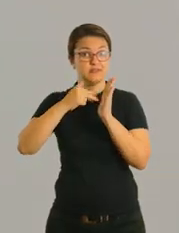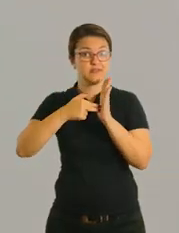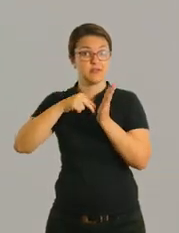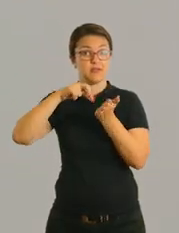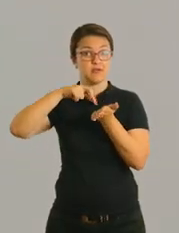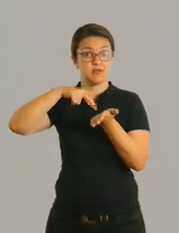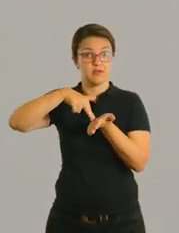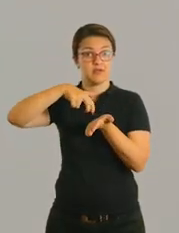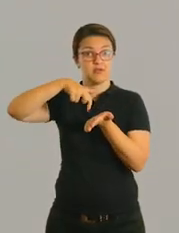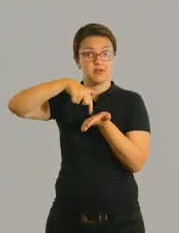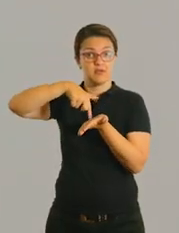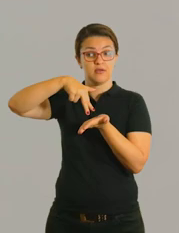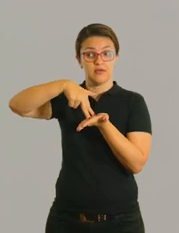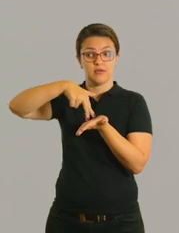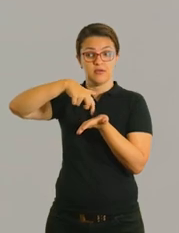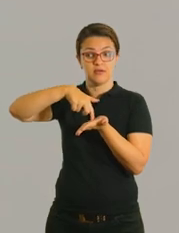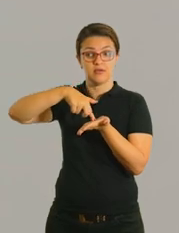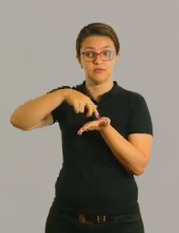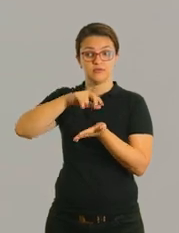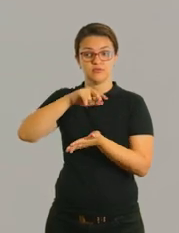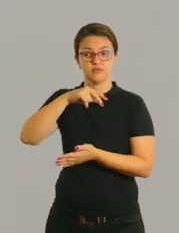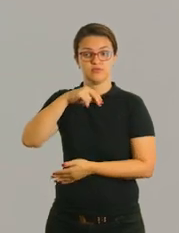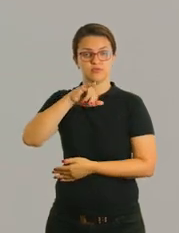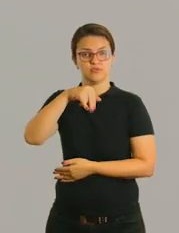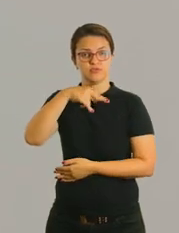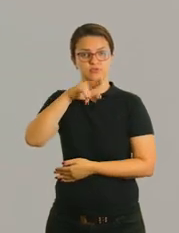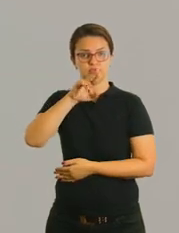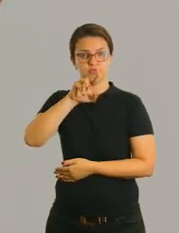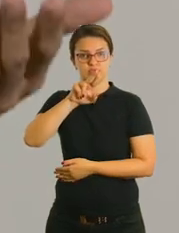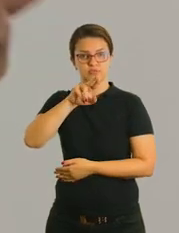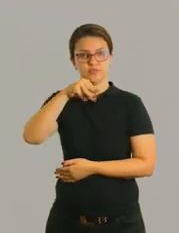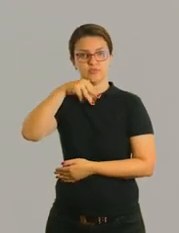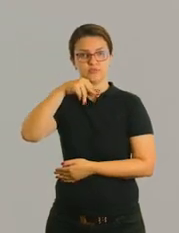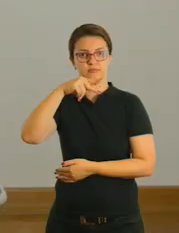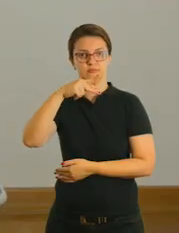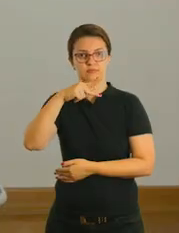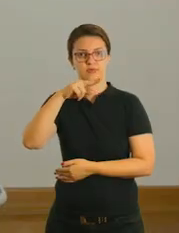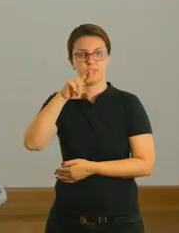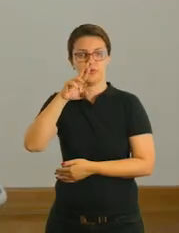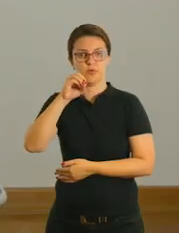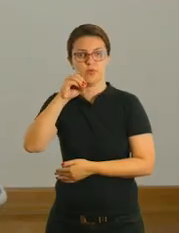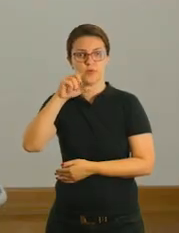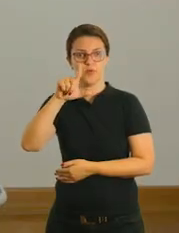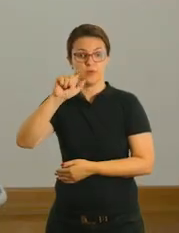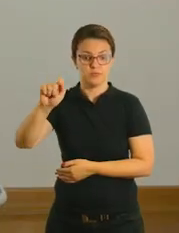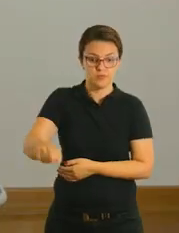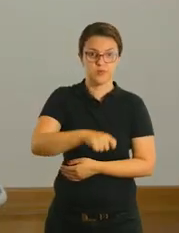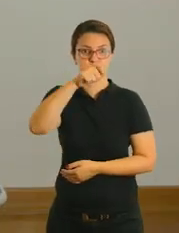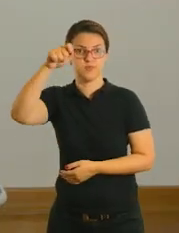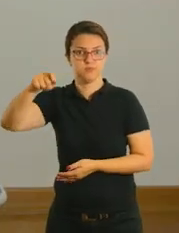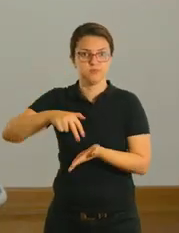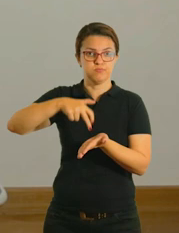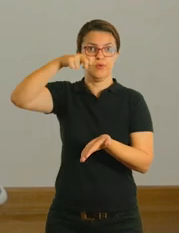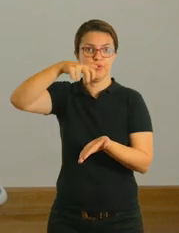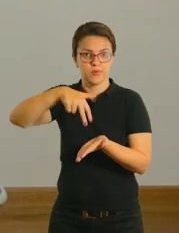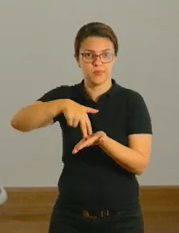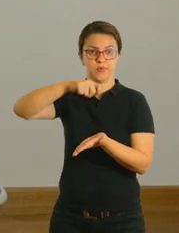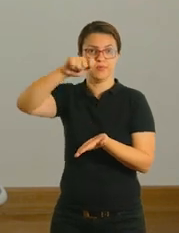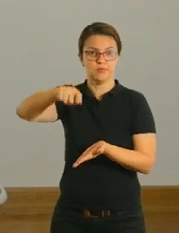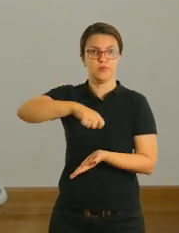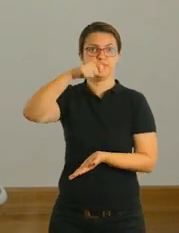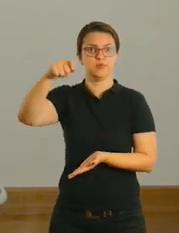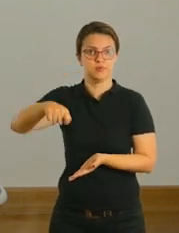amarelinha, e Jump Rope, pular corda. Agora eu pergunto, que movimento nós fazemos quando estamos